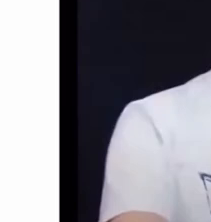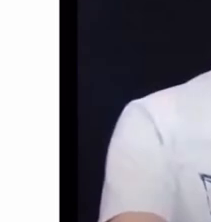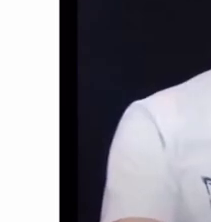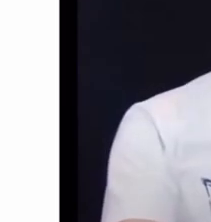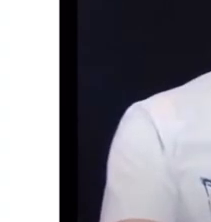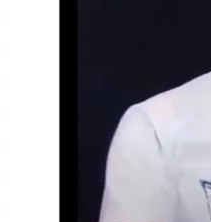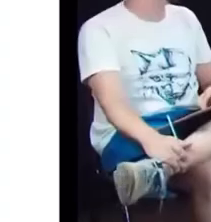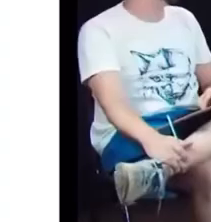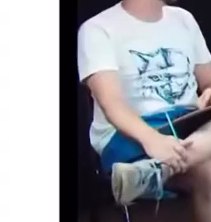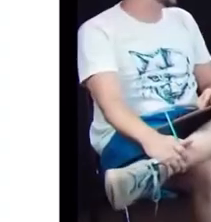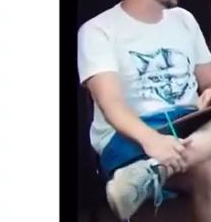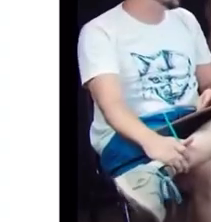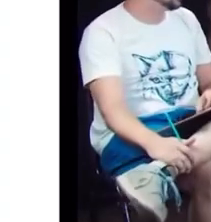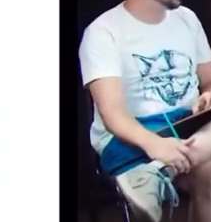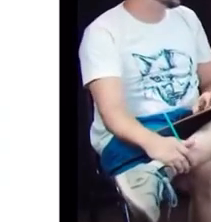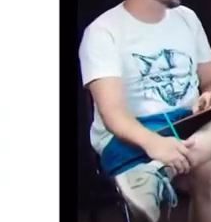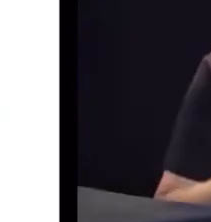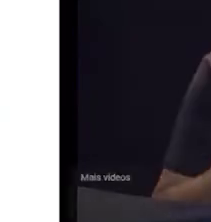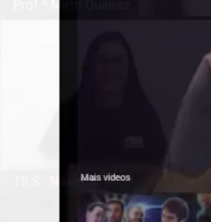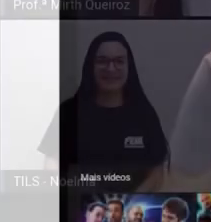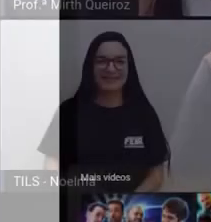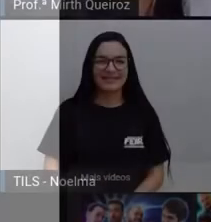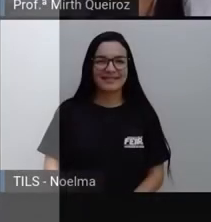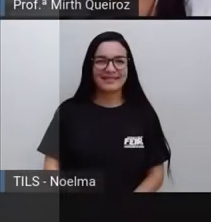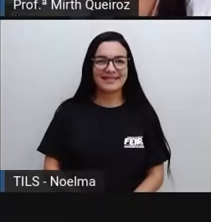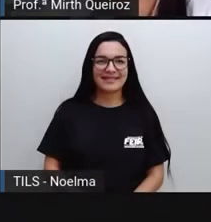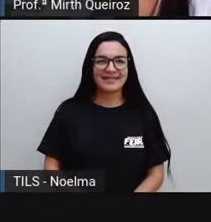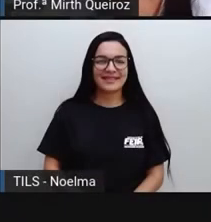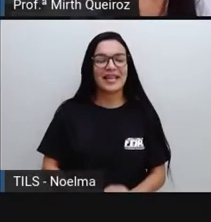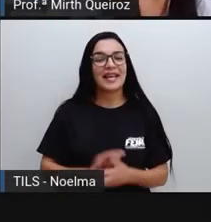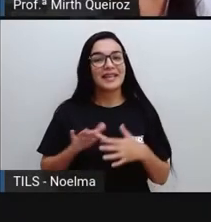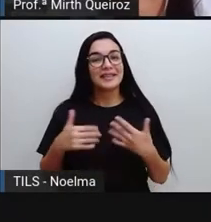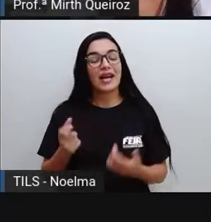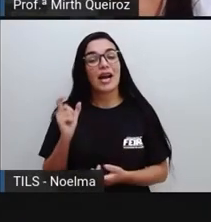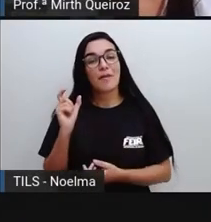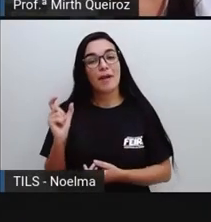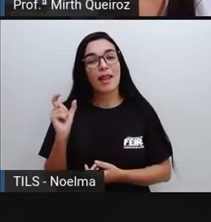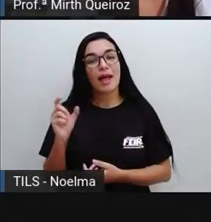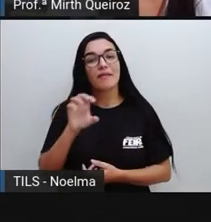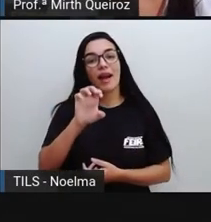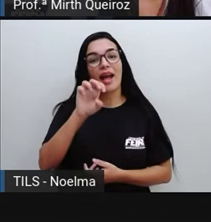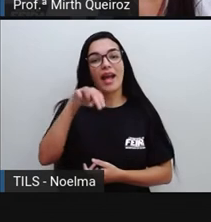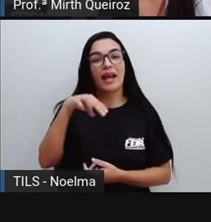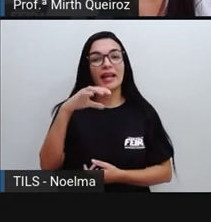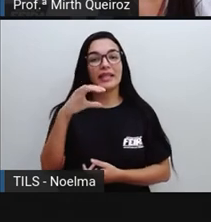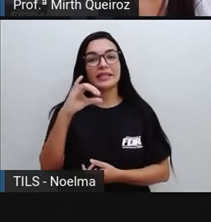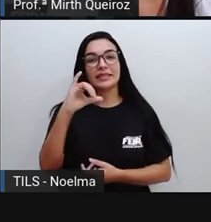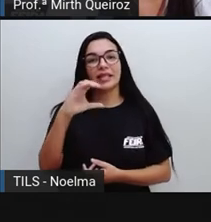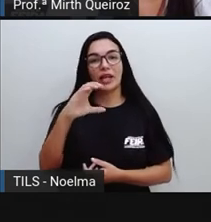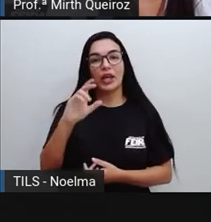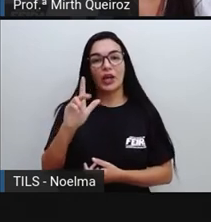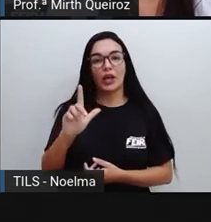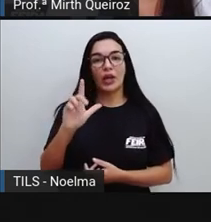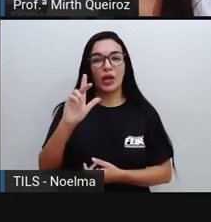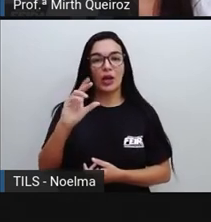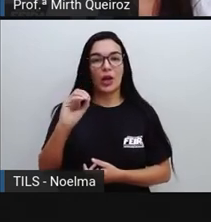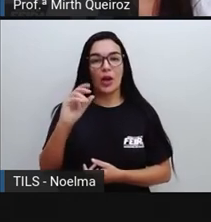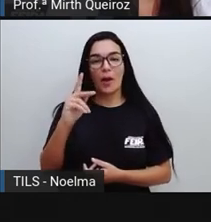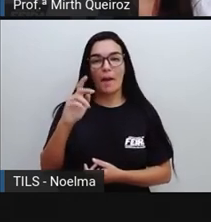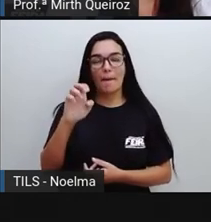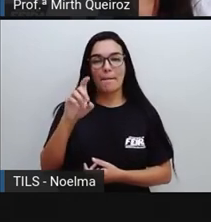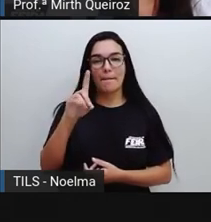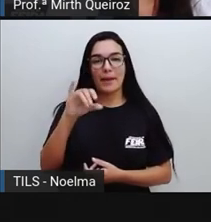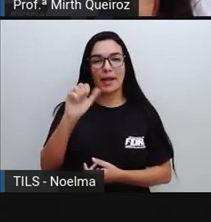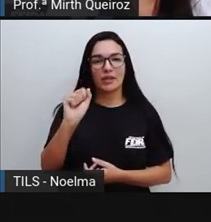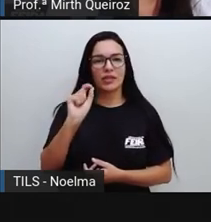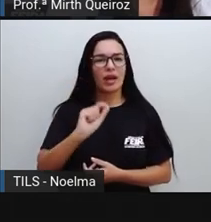escreveu essa métrica é o outro. E na palavra enciclopédia, vocês já ouviram falar quem é que geralmente